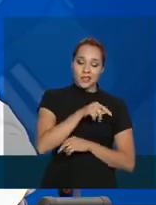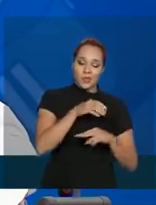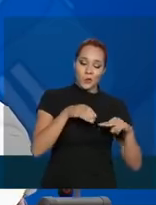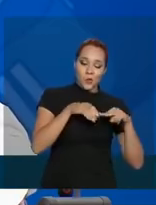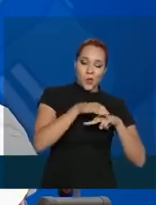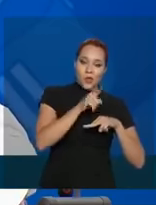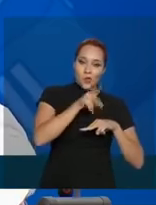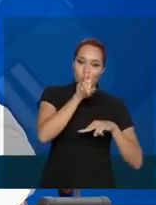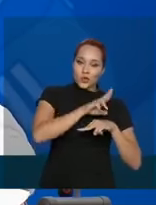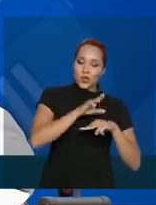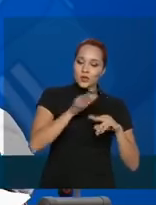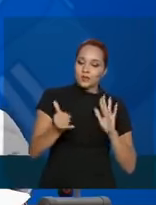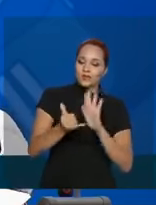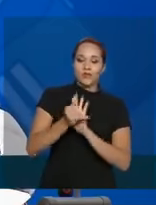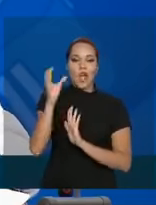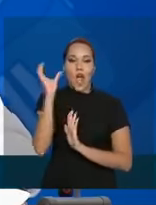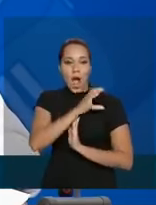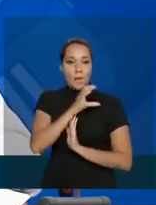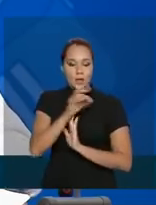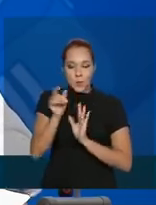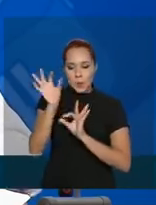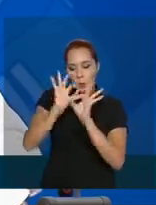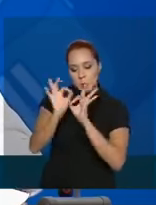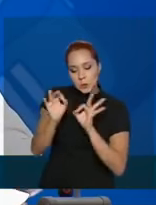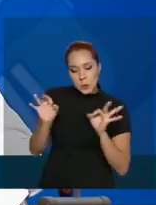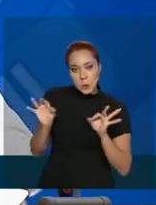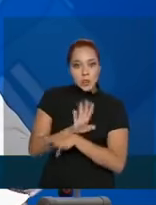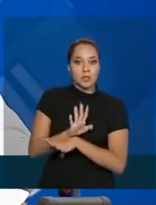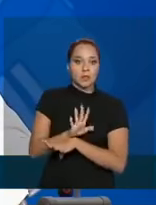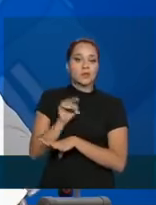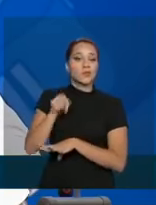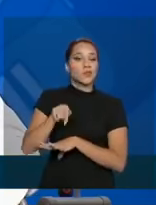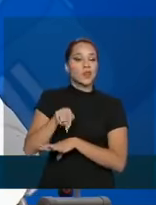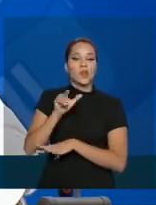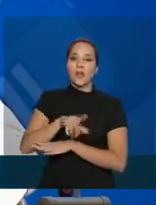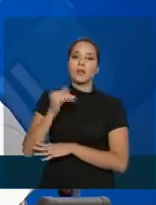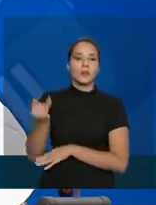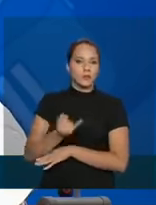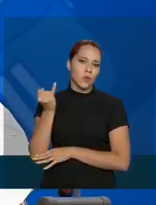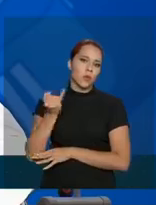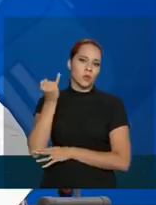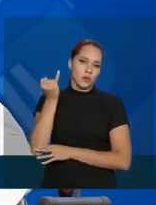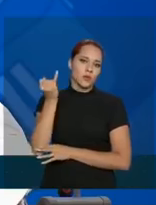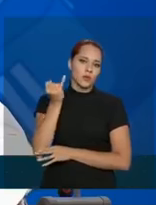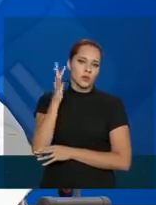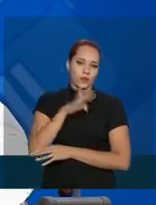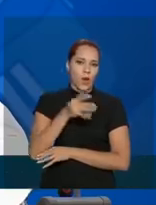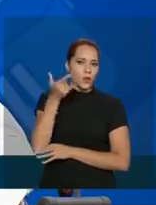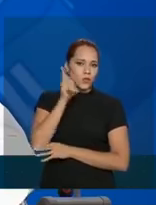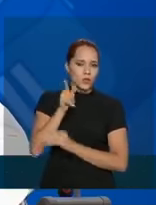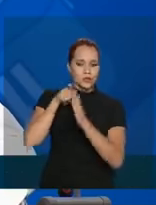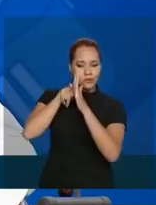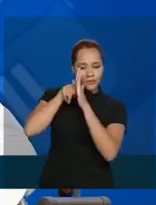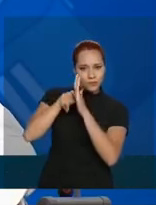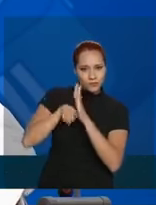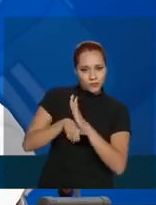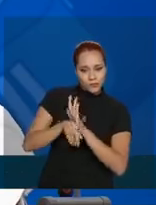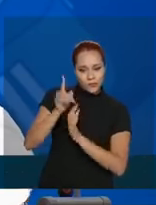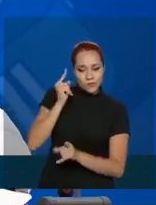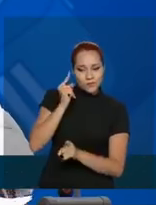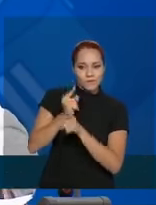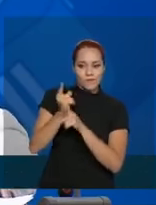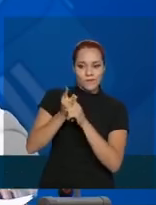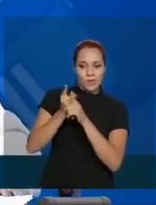instalado rapidamente, porque é um método muito importante de diagnóstico, de acompanhamento